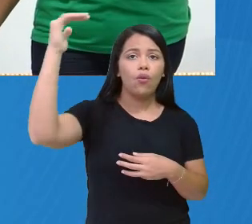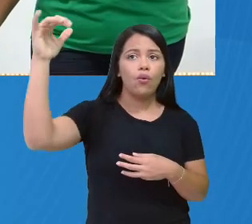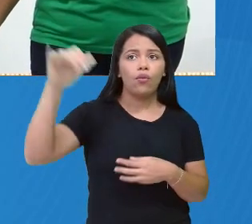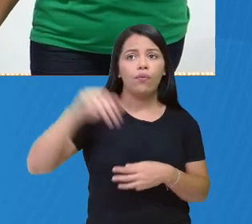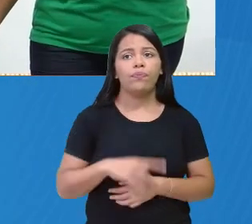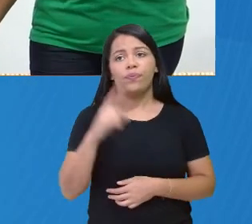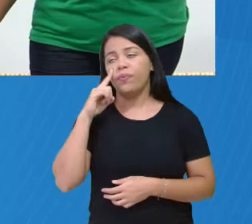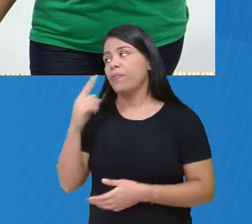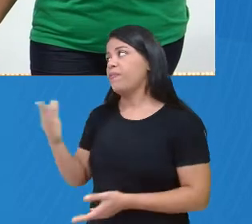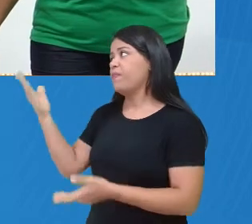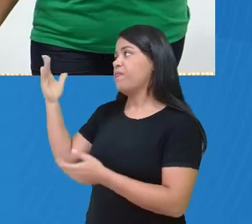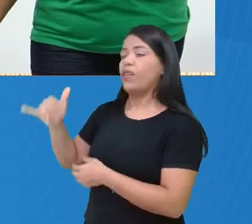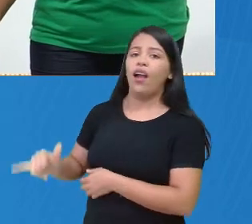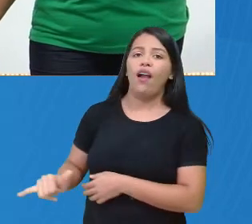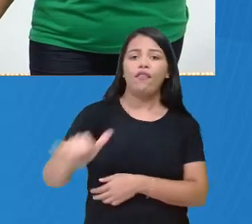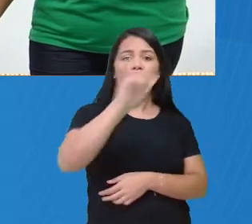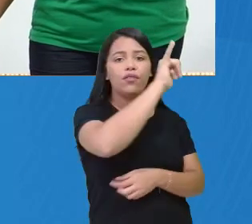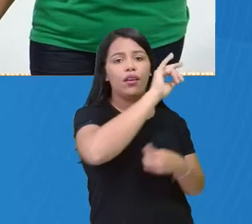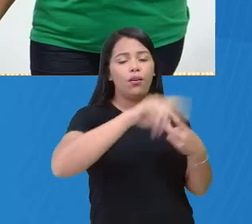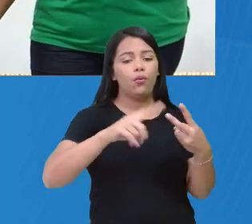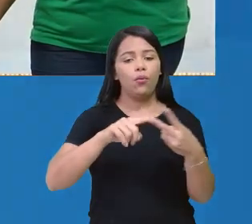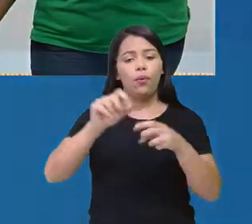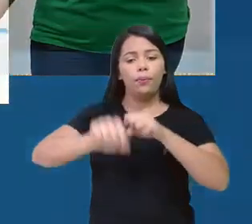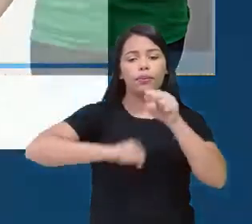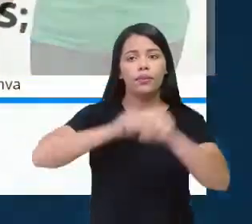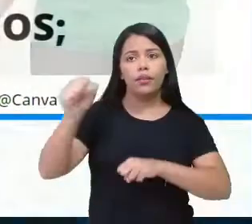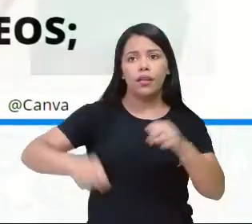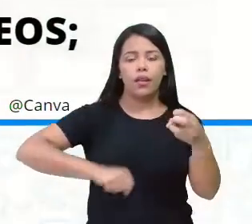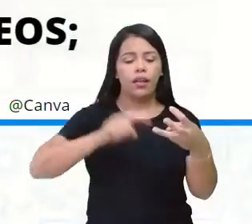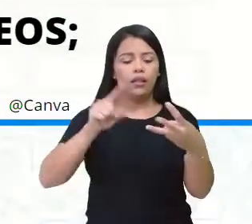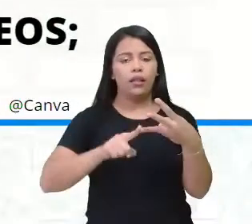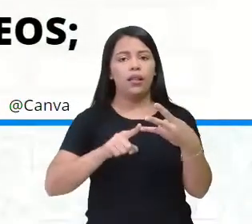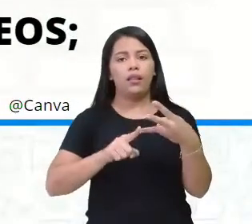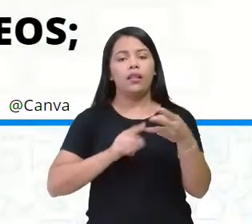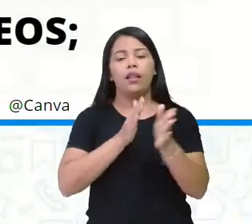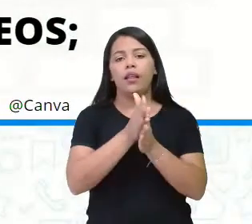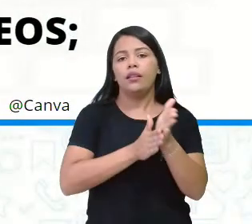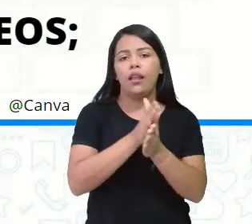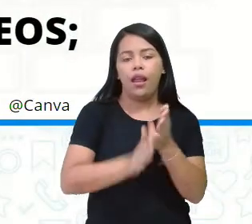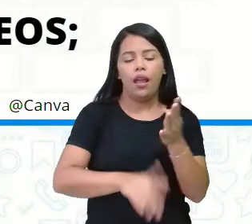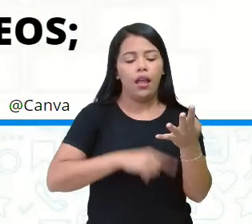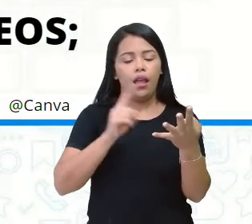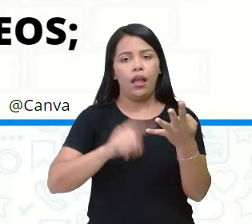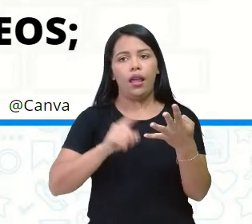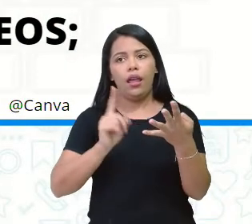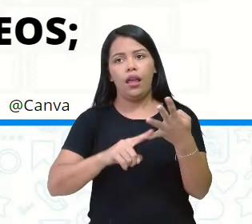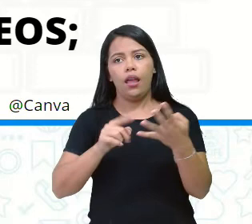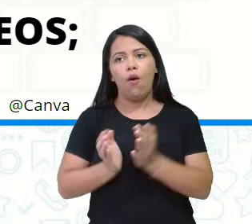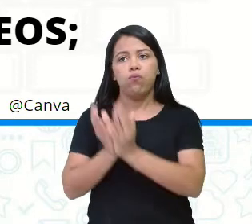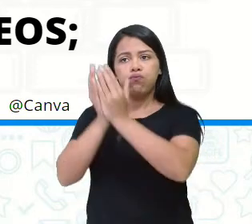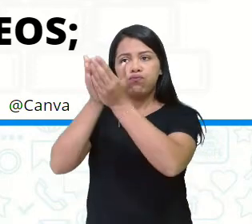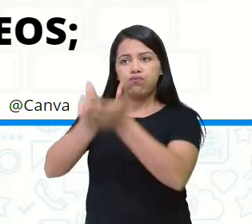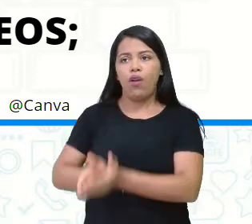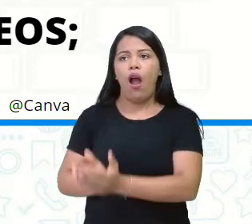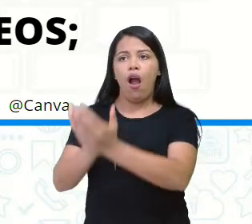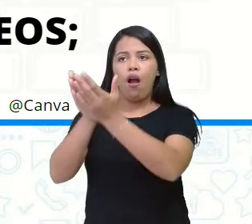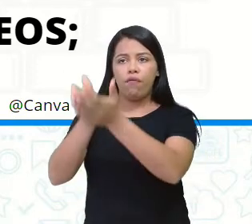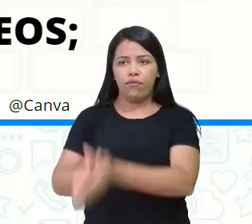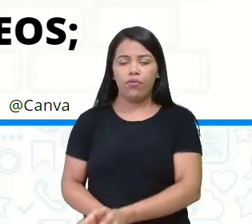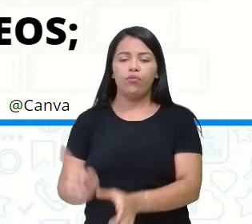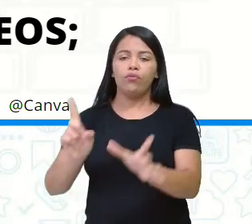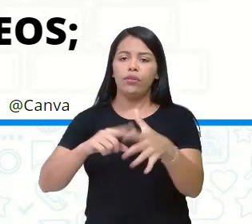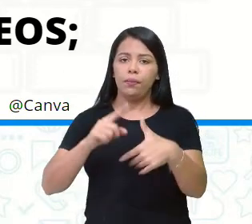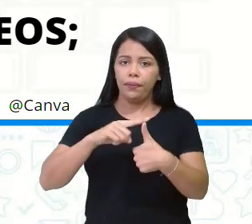bicicleta, um trem ou metrô, um navio e um ônibus. Então, são exemplos